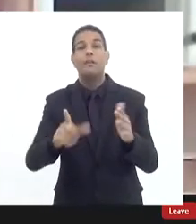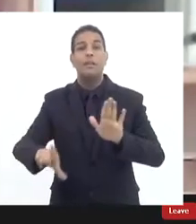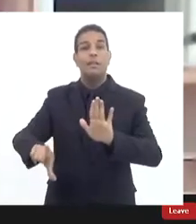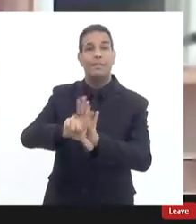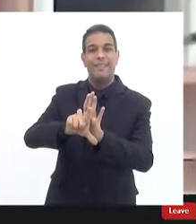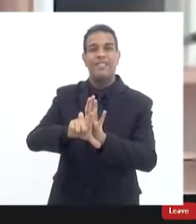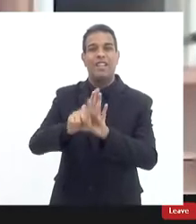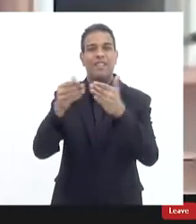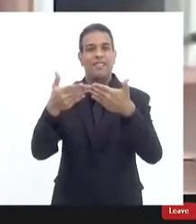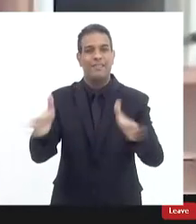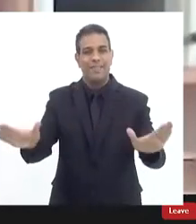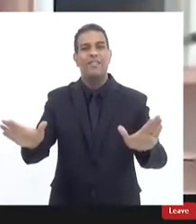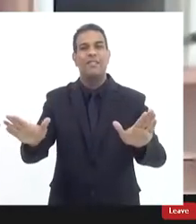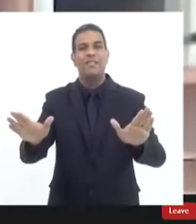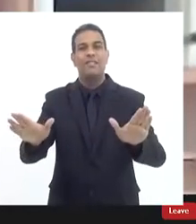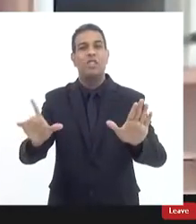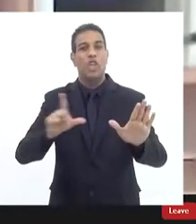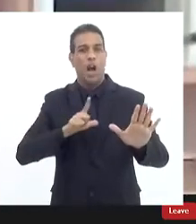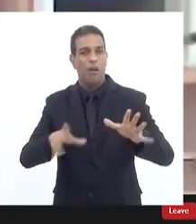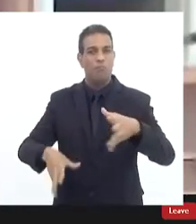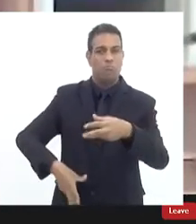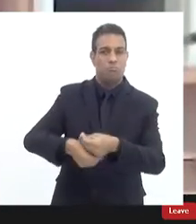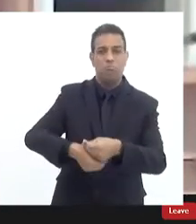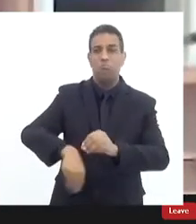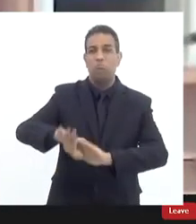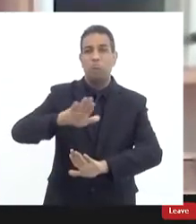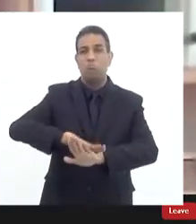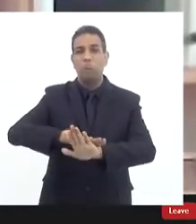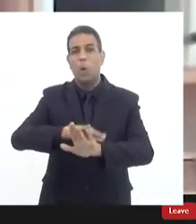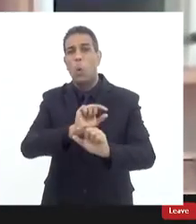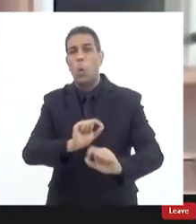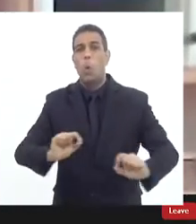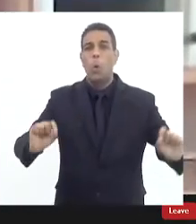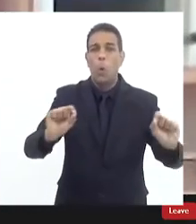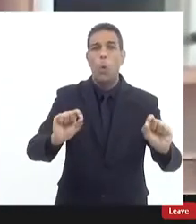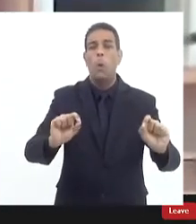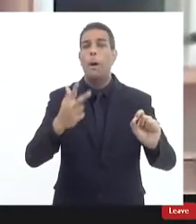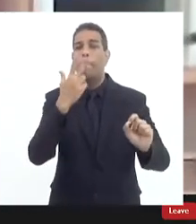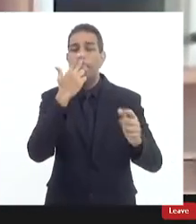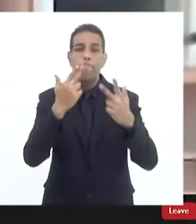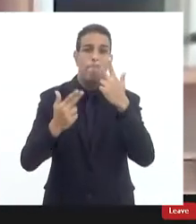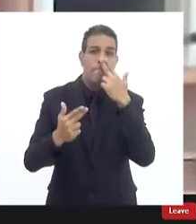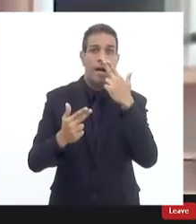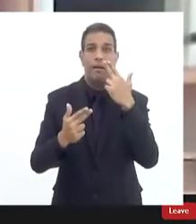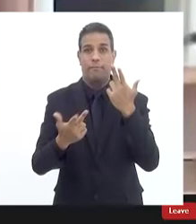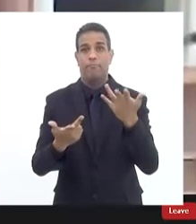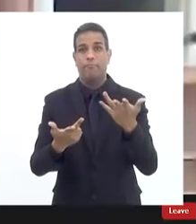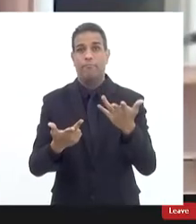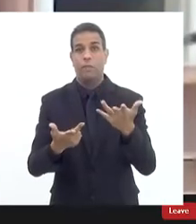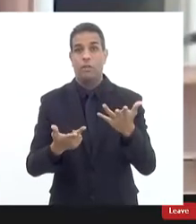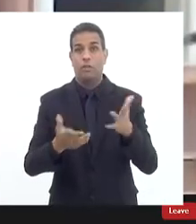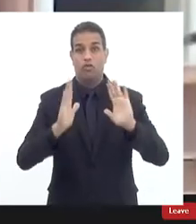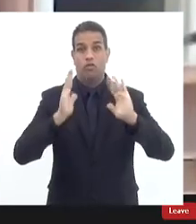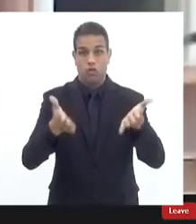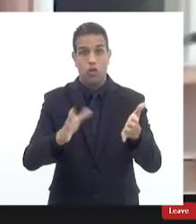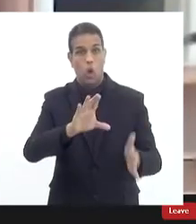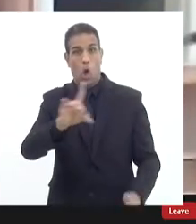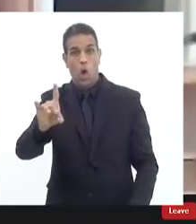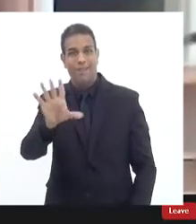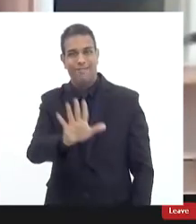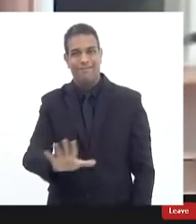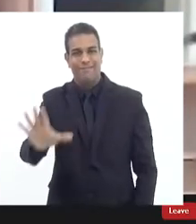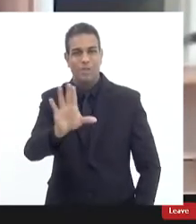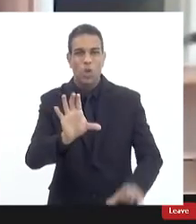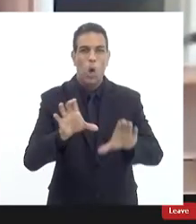acesso à informação e isso acabou em dado momento gerando a decisão por parte do coordenador da